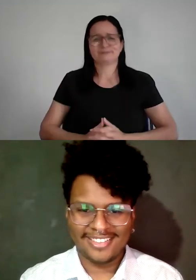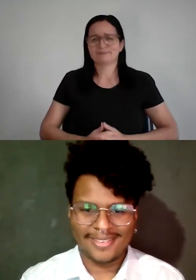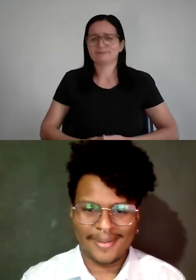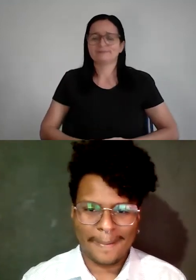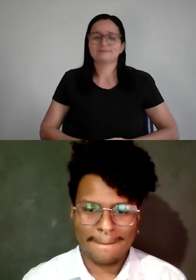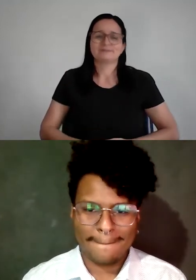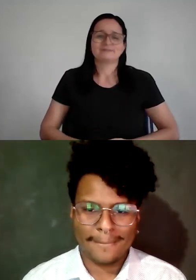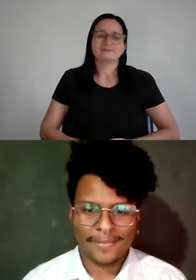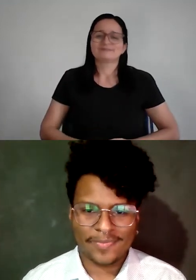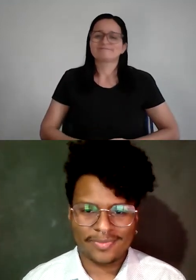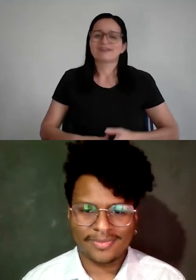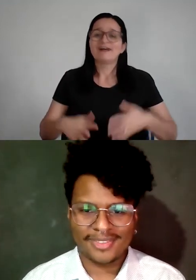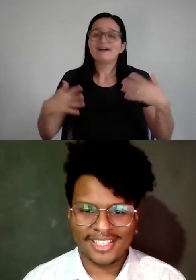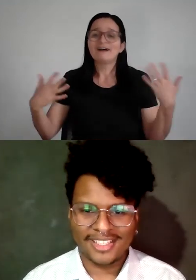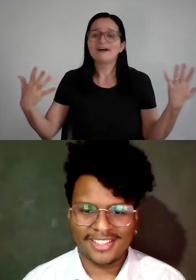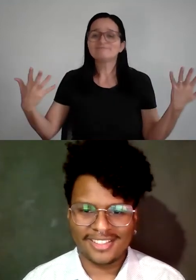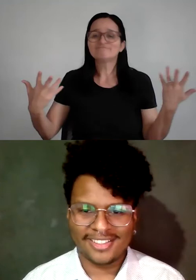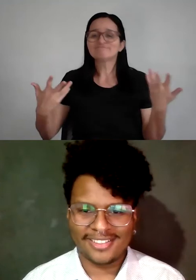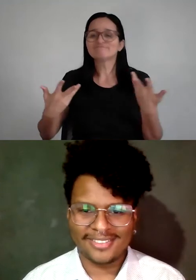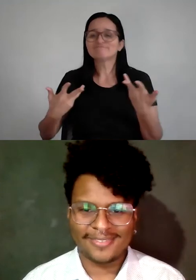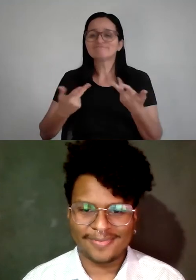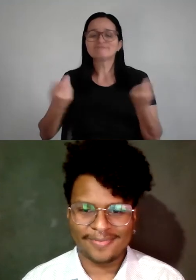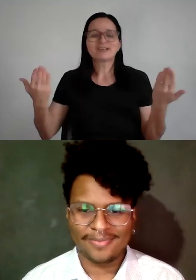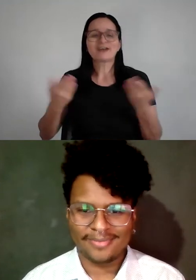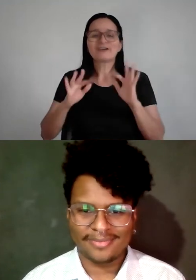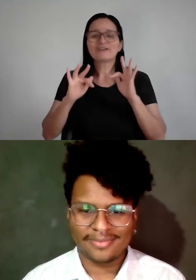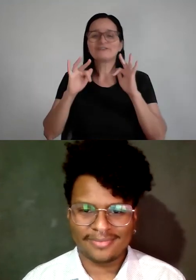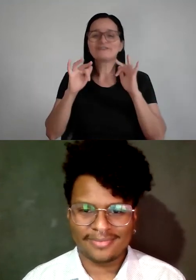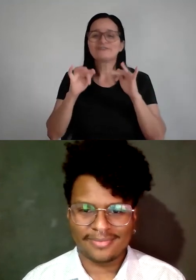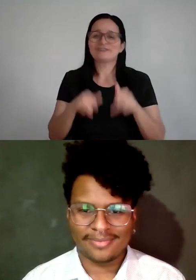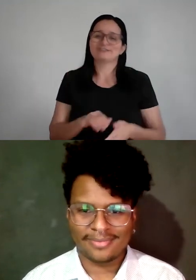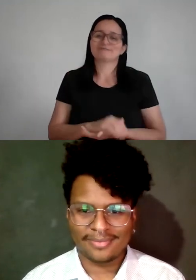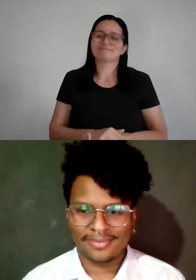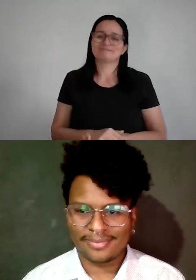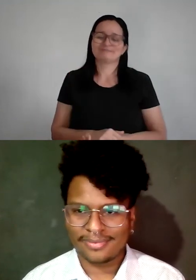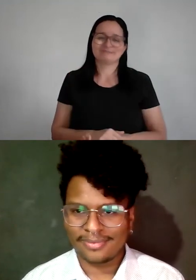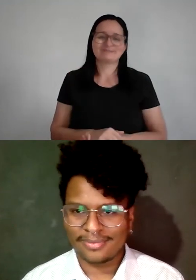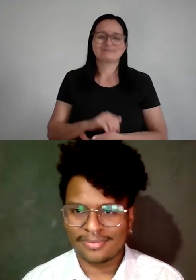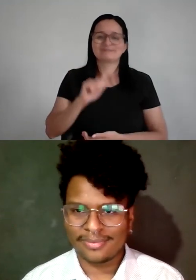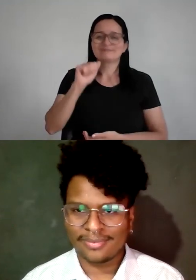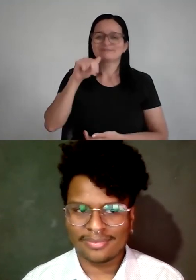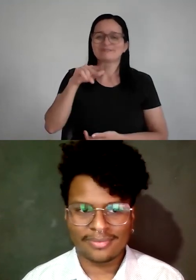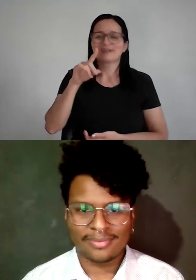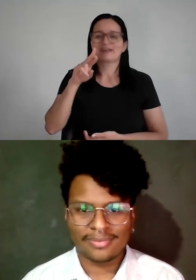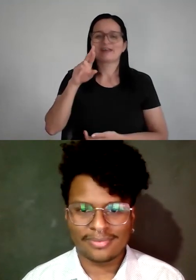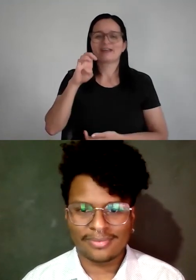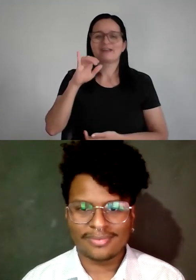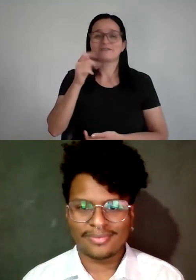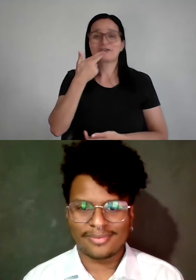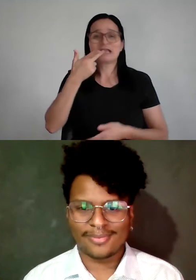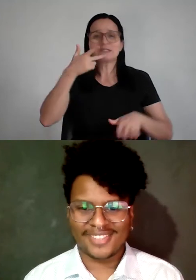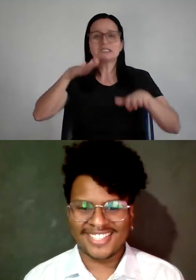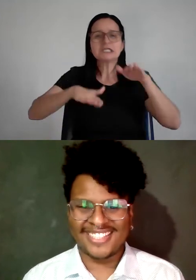Ai, gente, olha, eles estão chegando ao final, mas da vontade que a Andréia colocou aqui, o laser passa um equilíbrio que dá